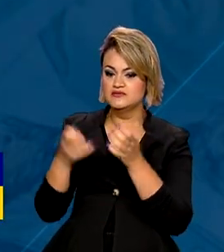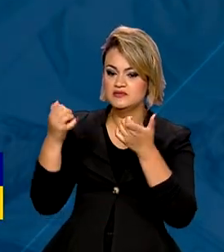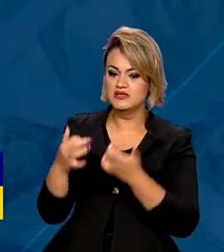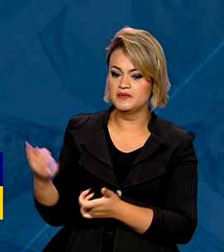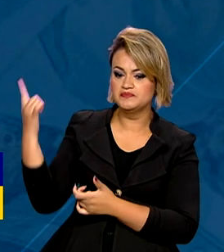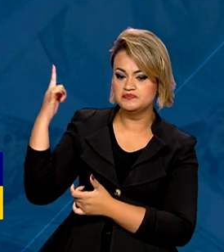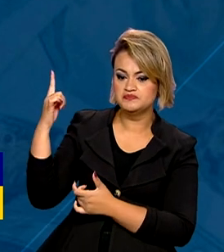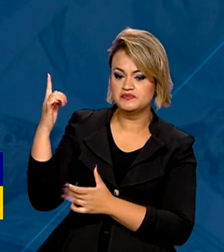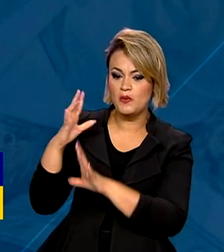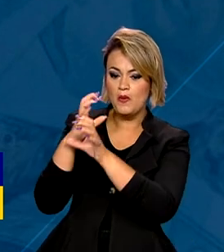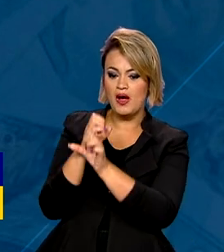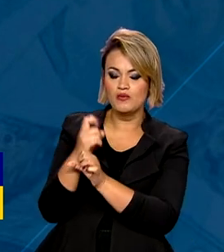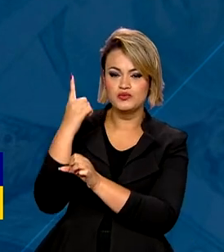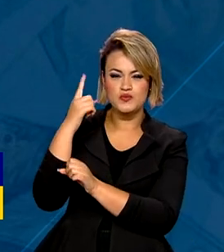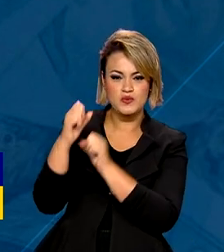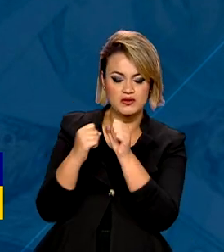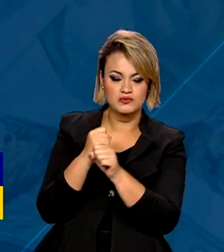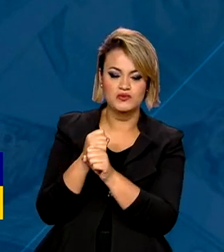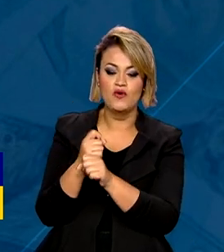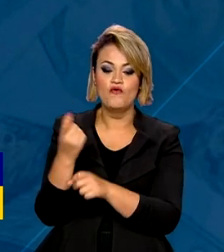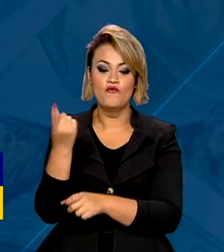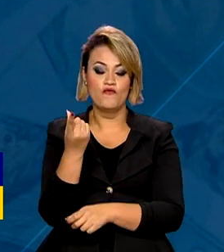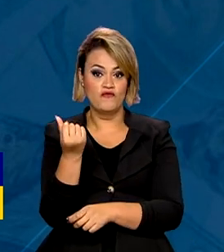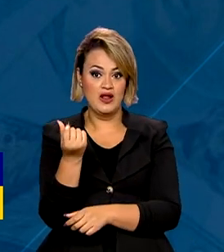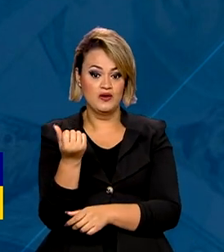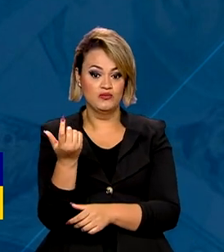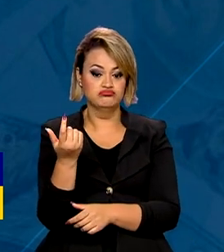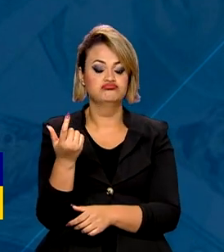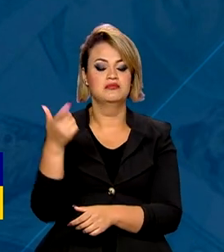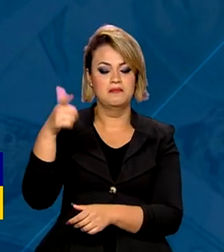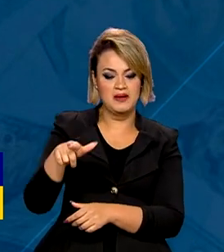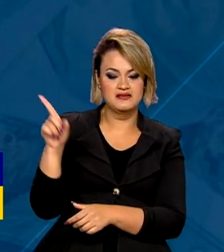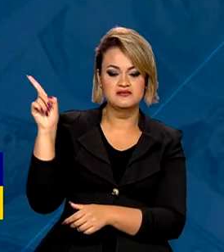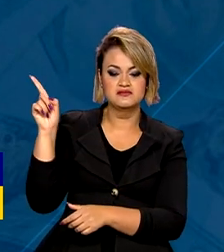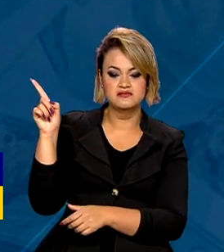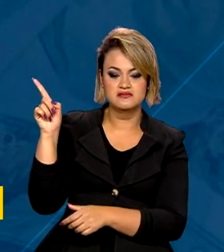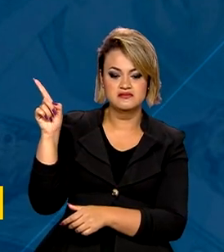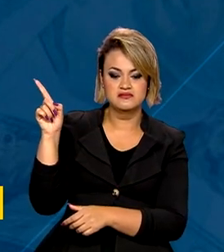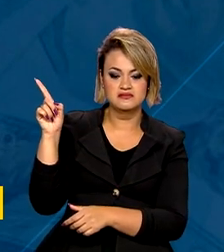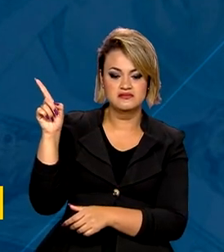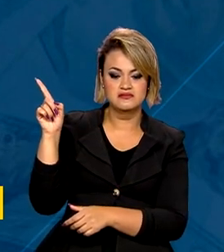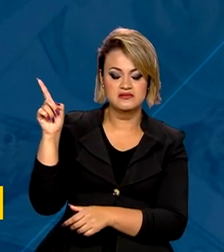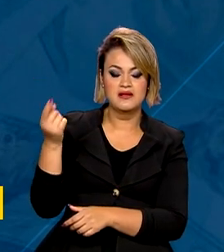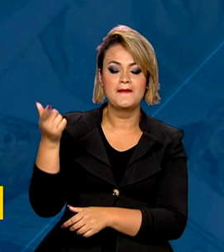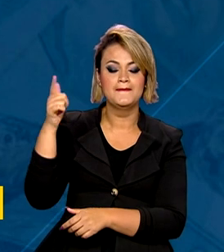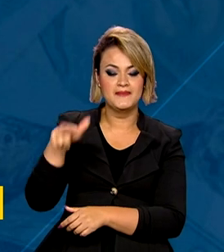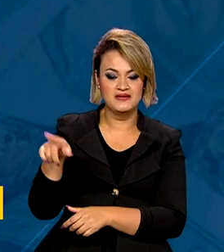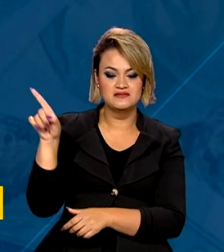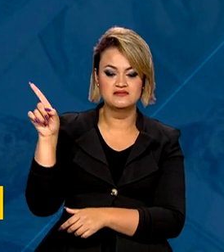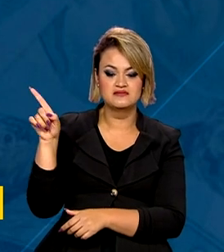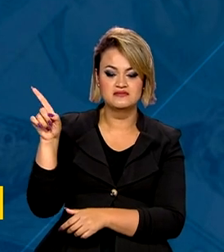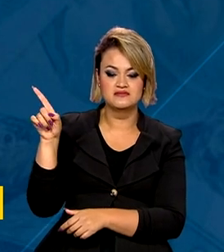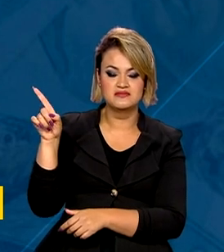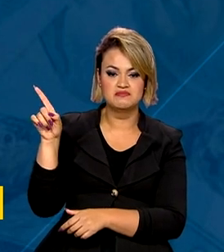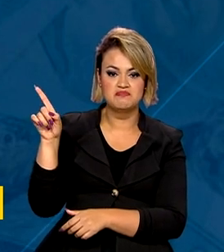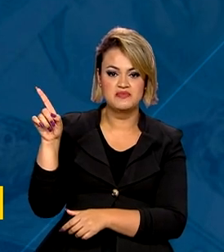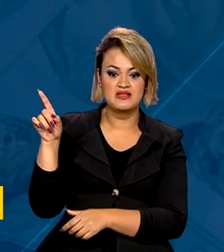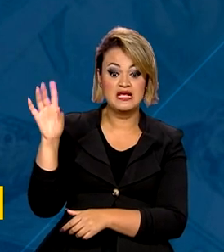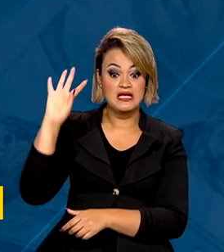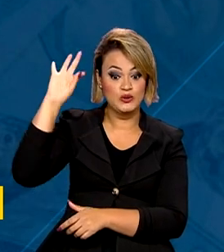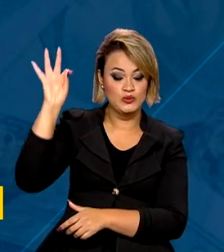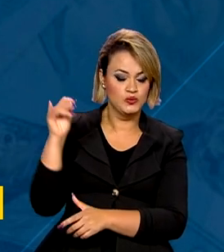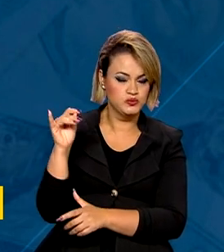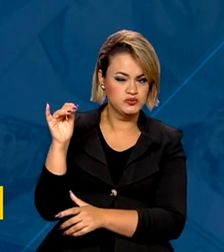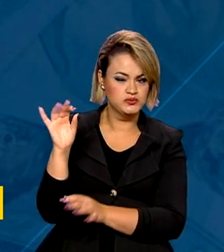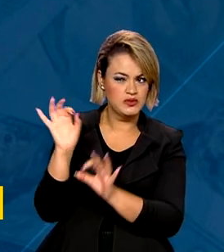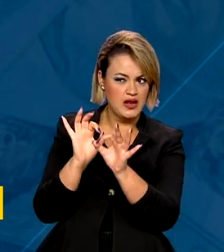cálculo para o reajuste anual, o valor em vigor, mais a inflação medida pelo INPC, mais o percentual de variação